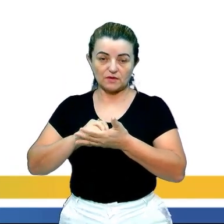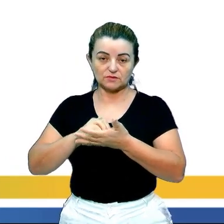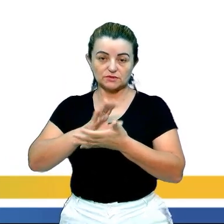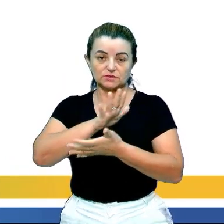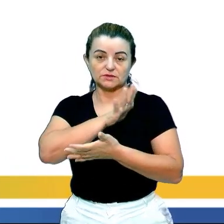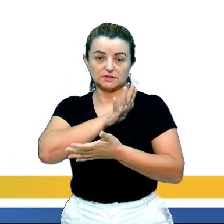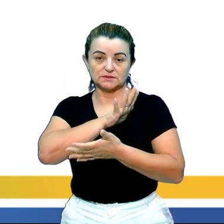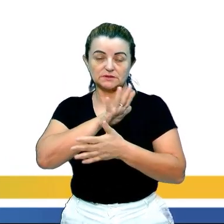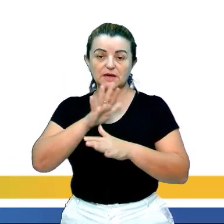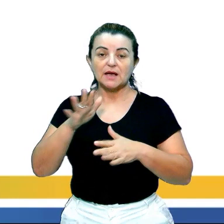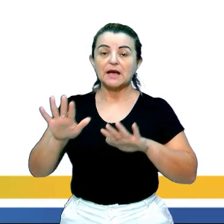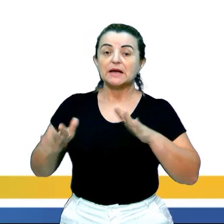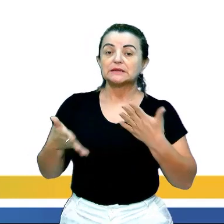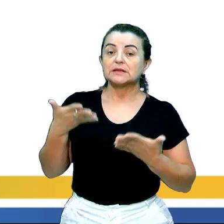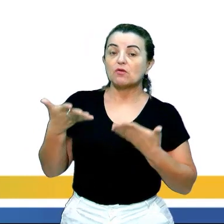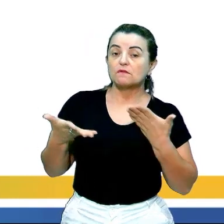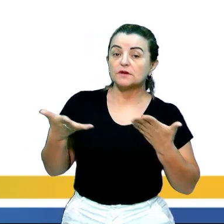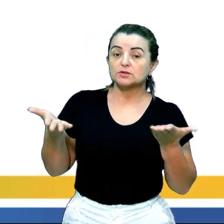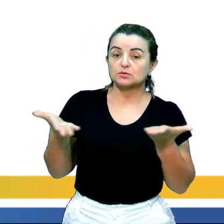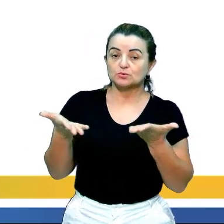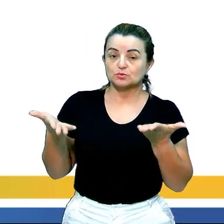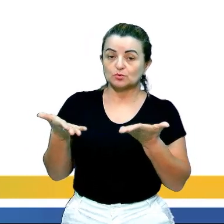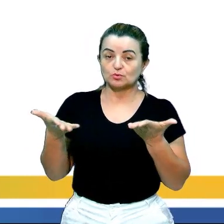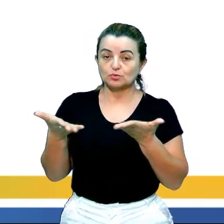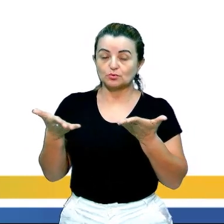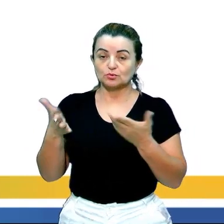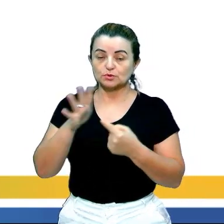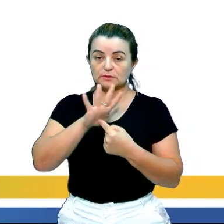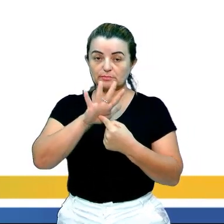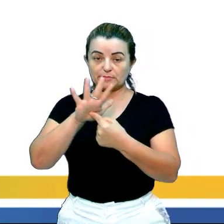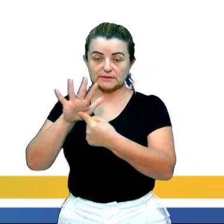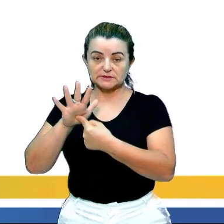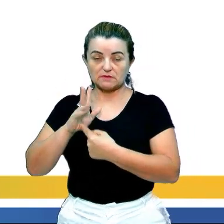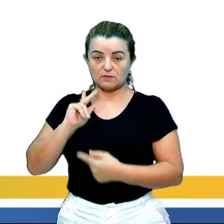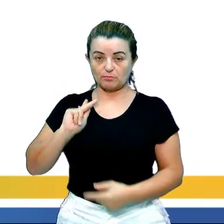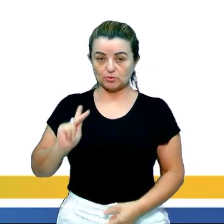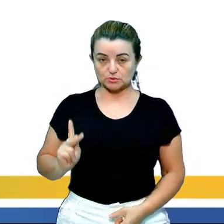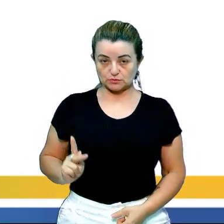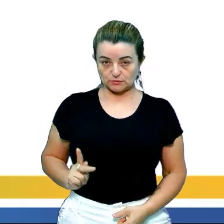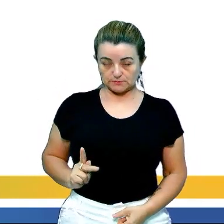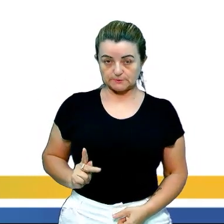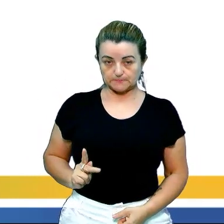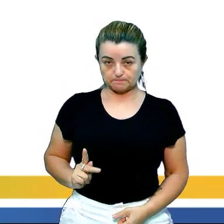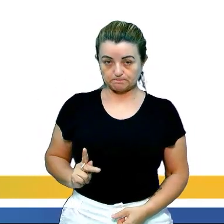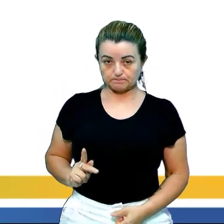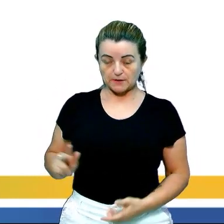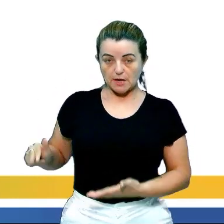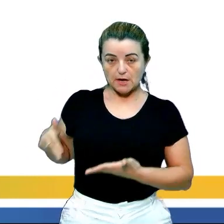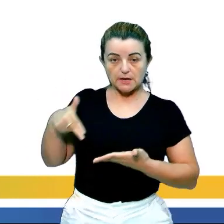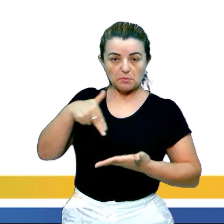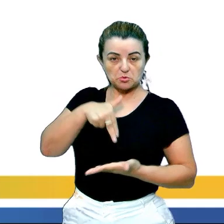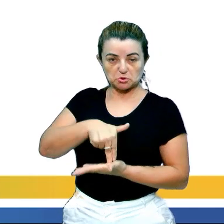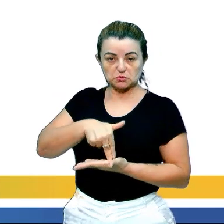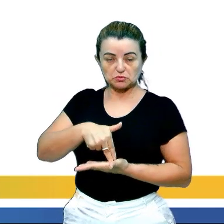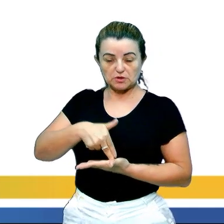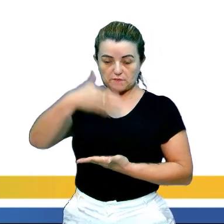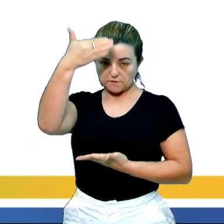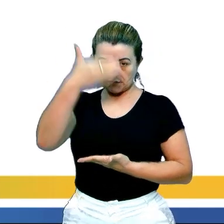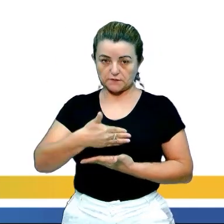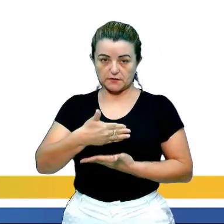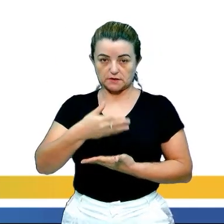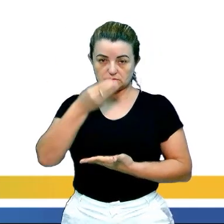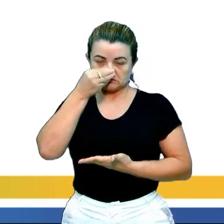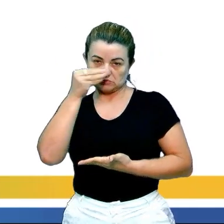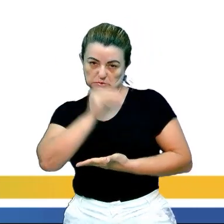a sua decisão. A postura de muitos brasileiros frente à intolerância religiosa é uma das